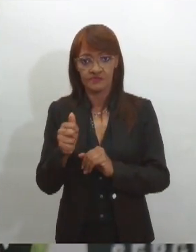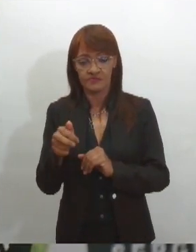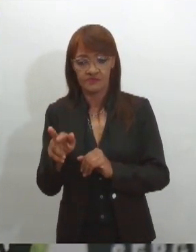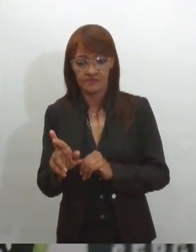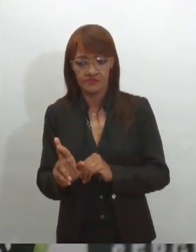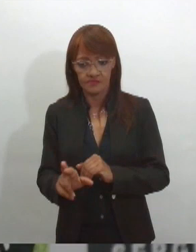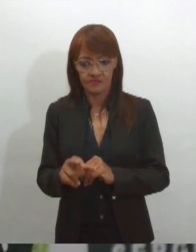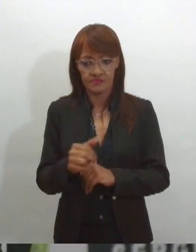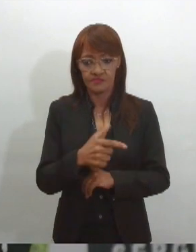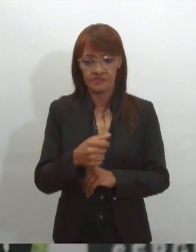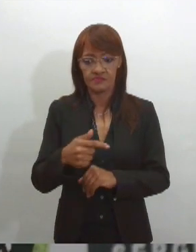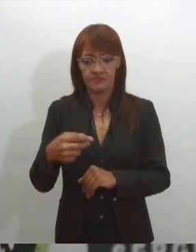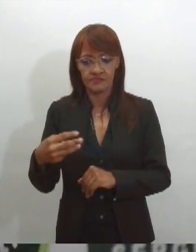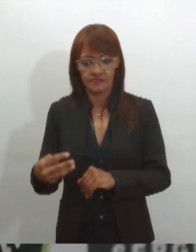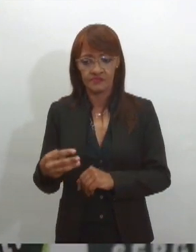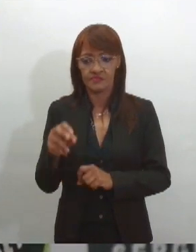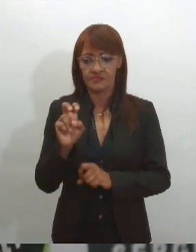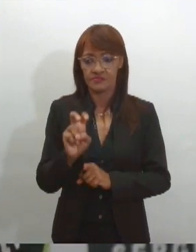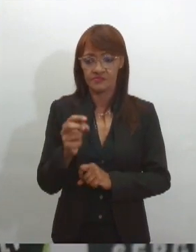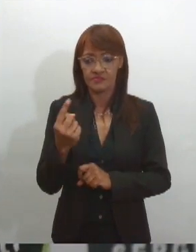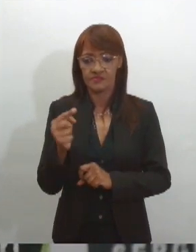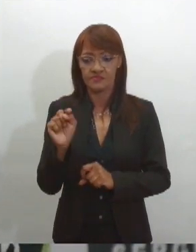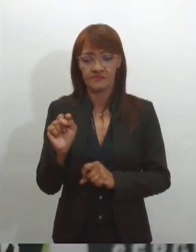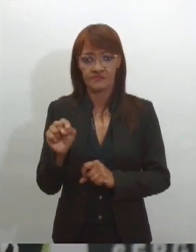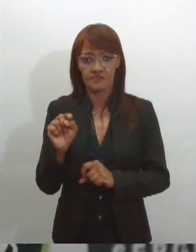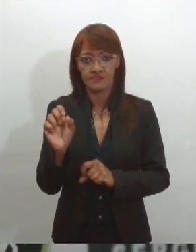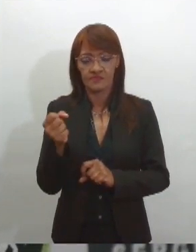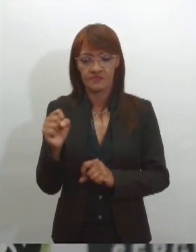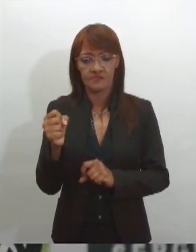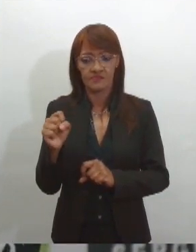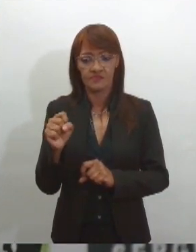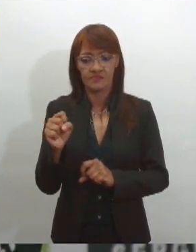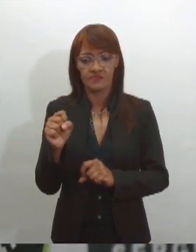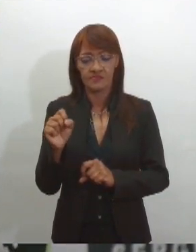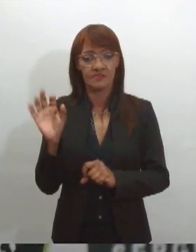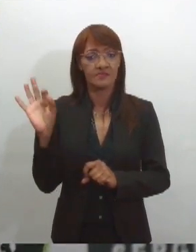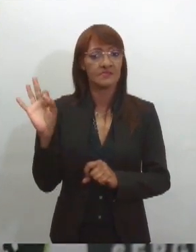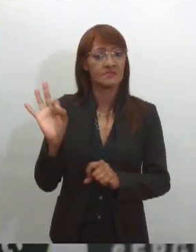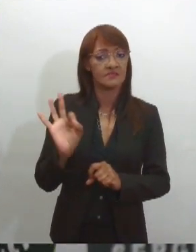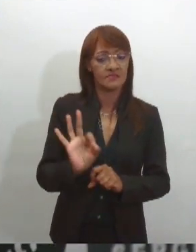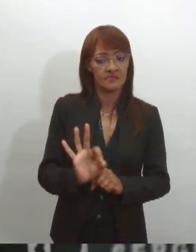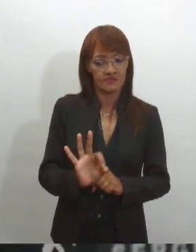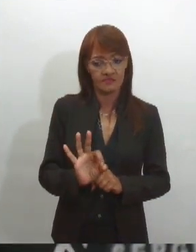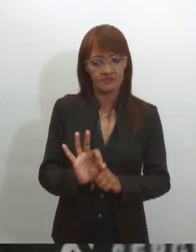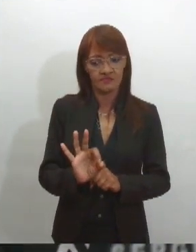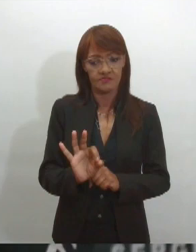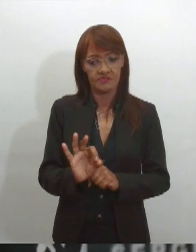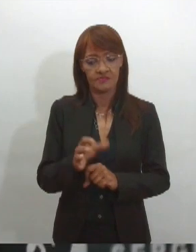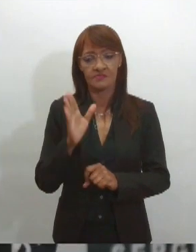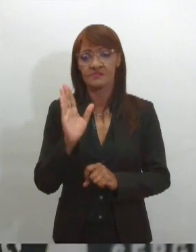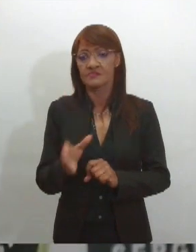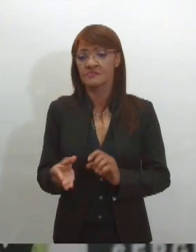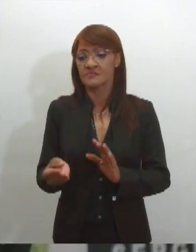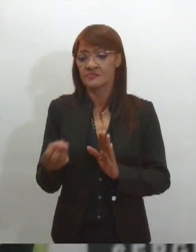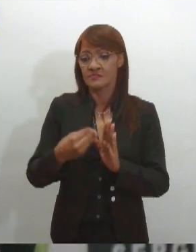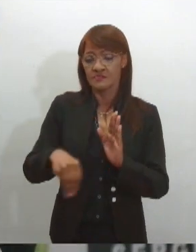51,8% em relação aos roubos de veículos.